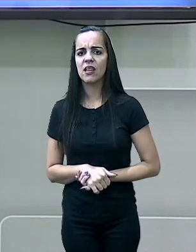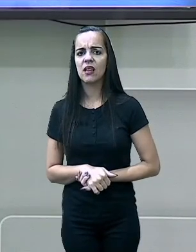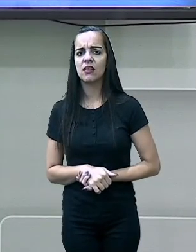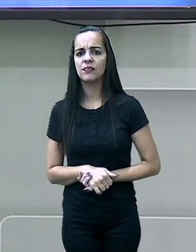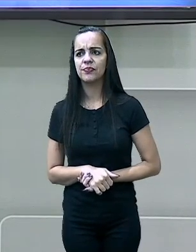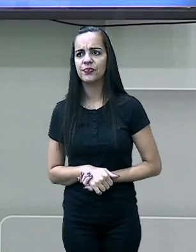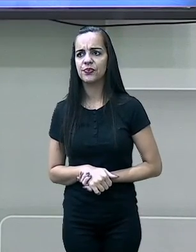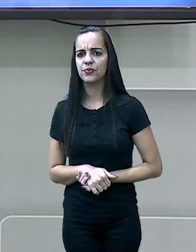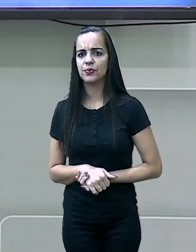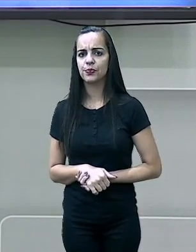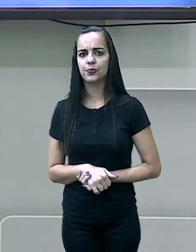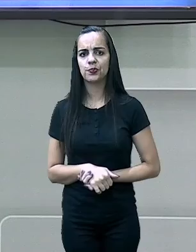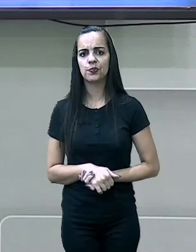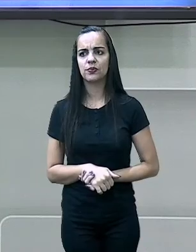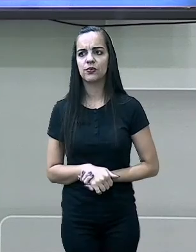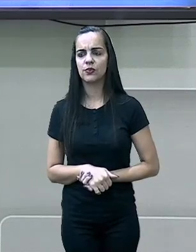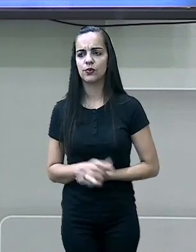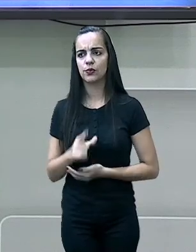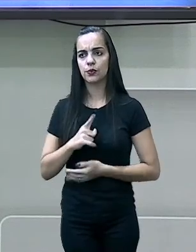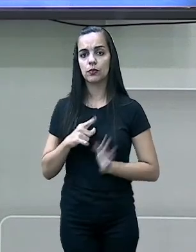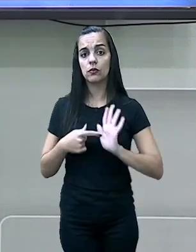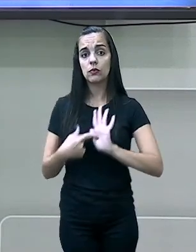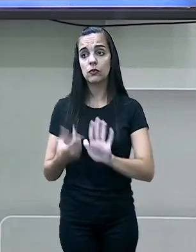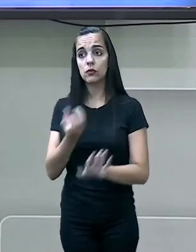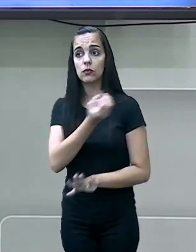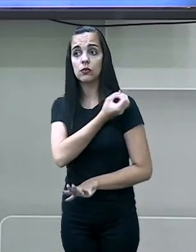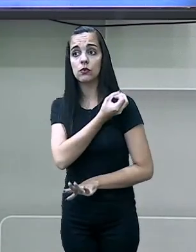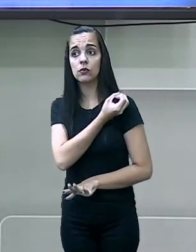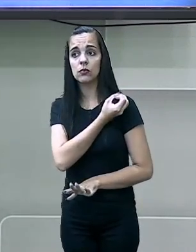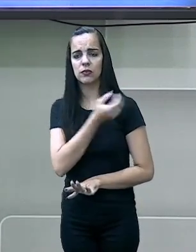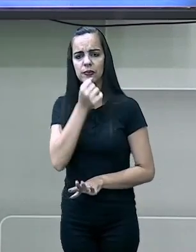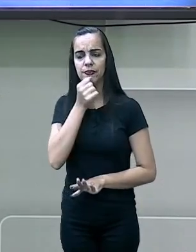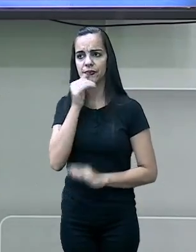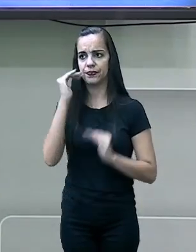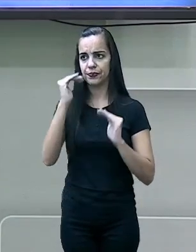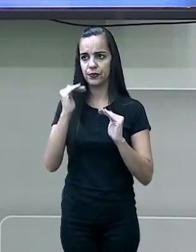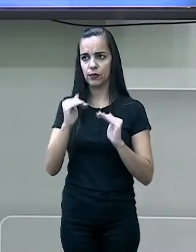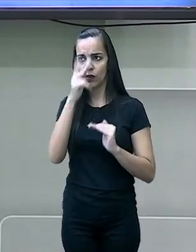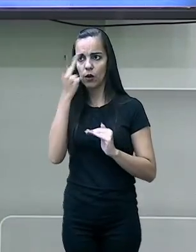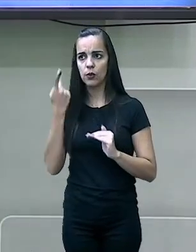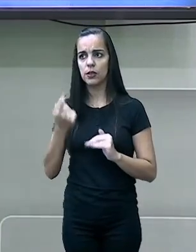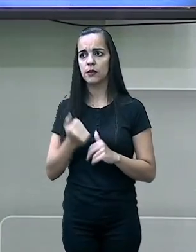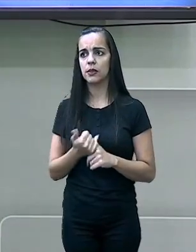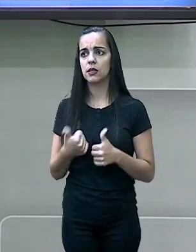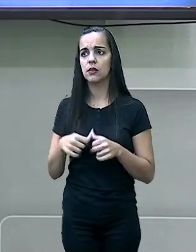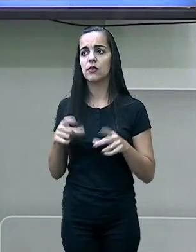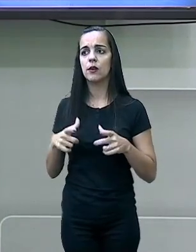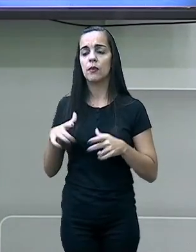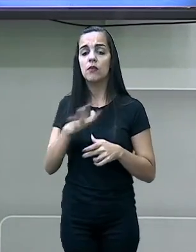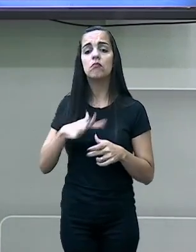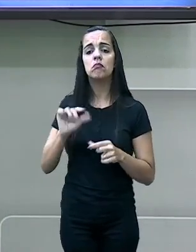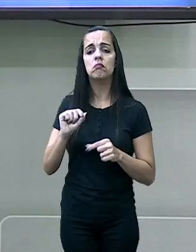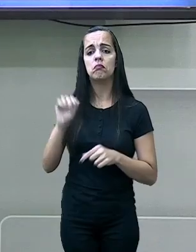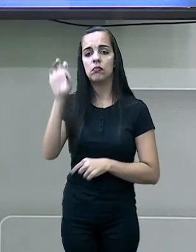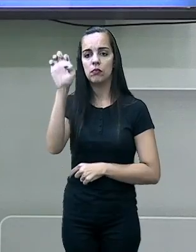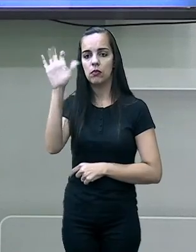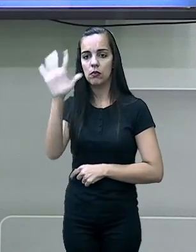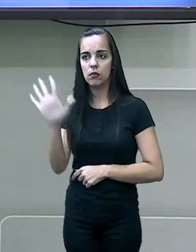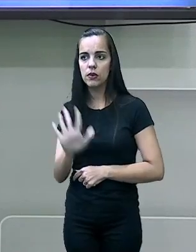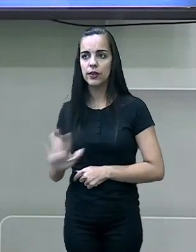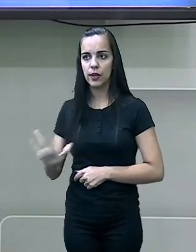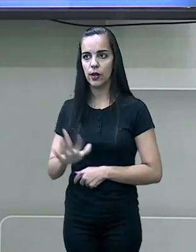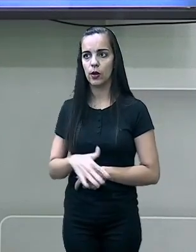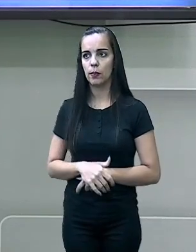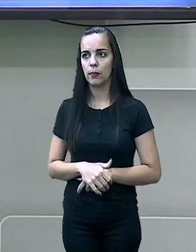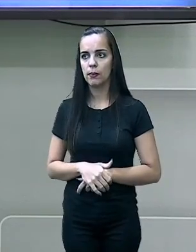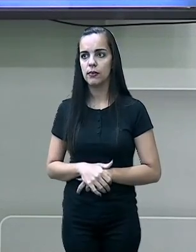Mônaco, Vaticano e Malta estão onde? Na Europa, que é o